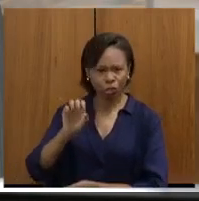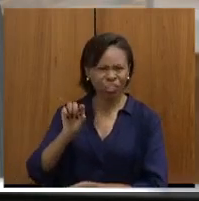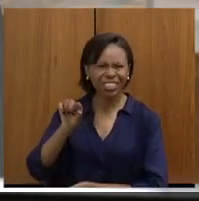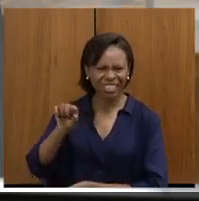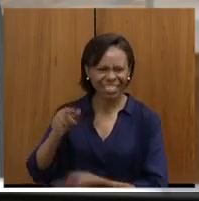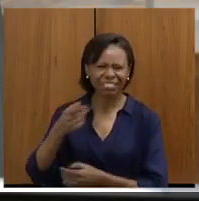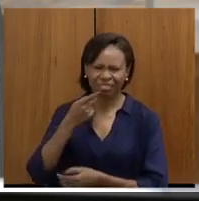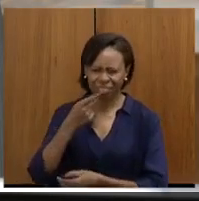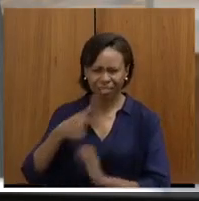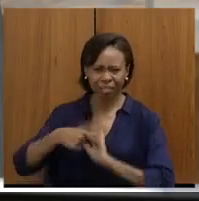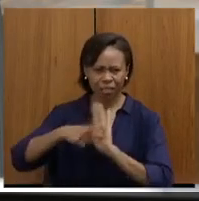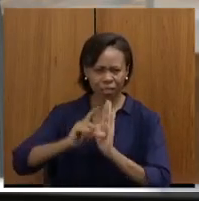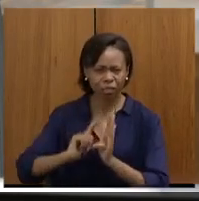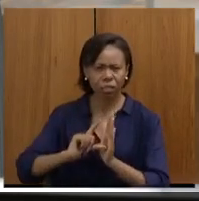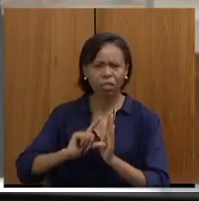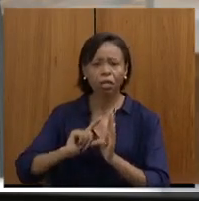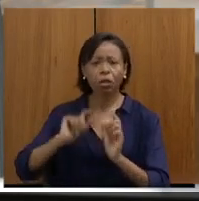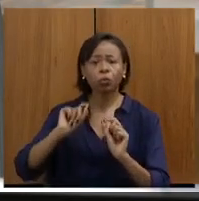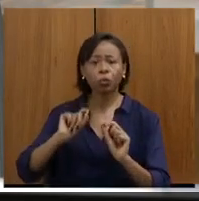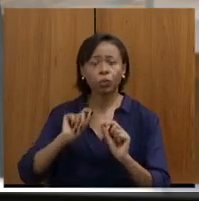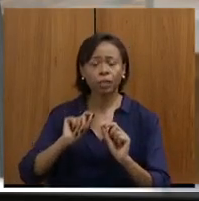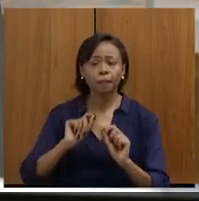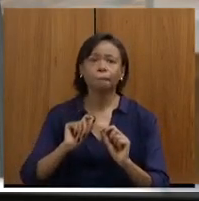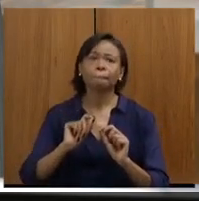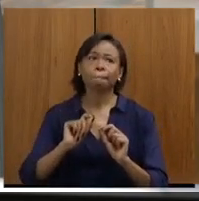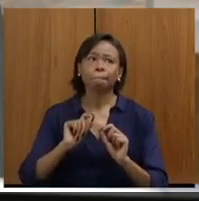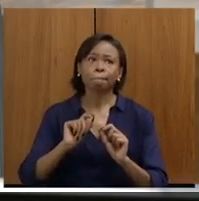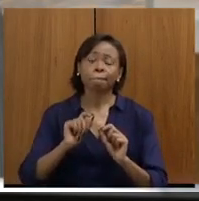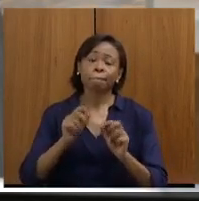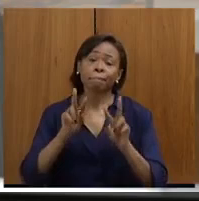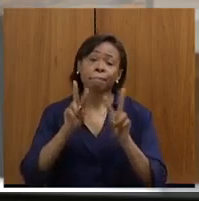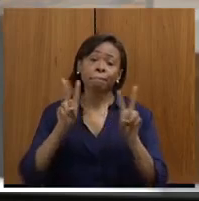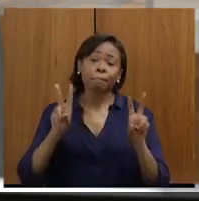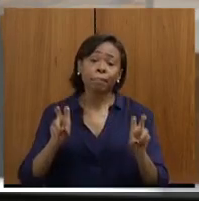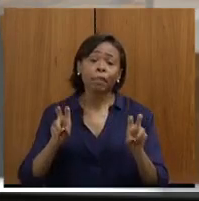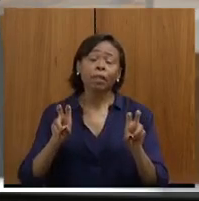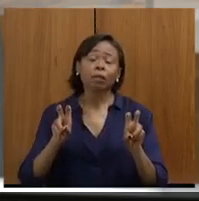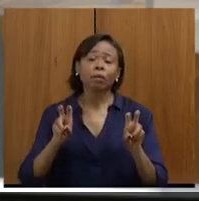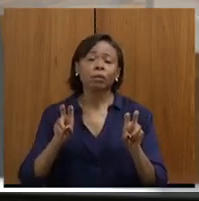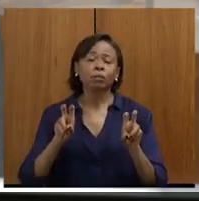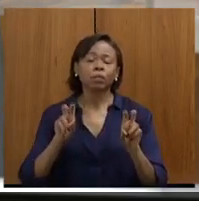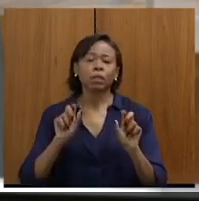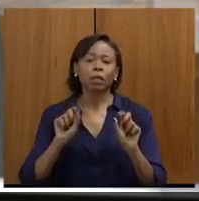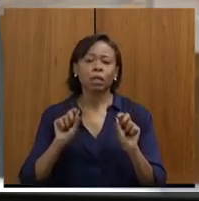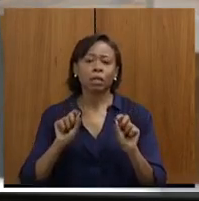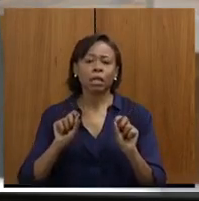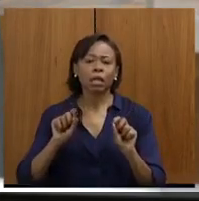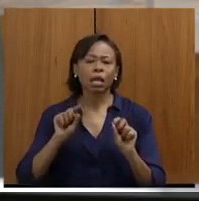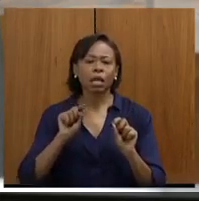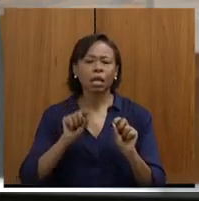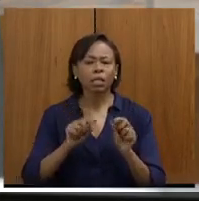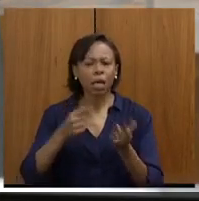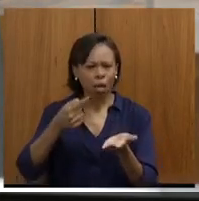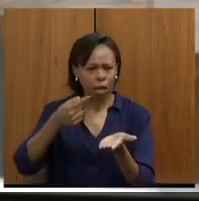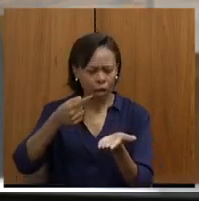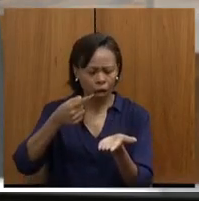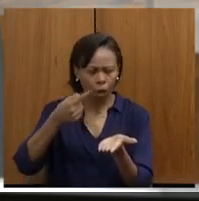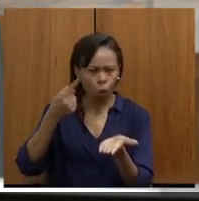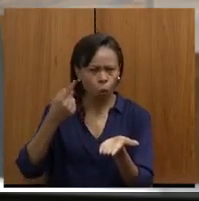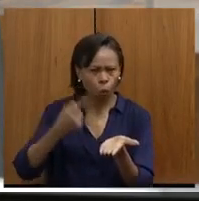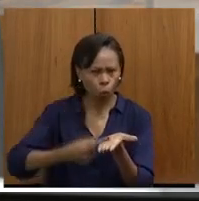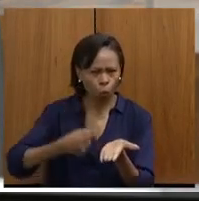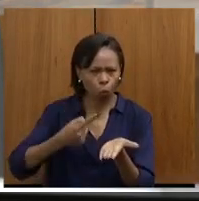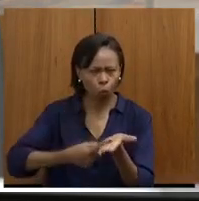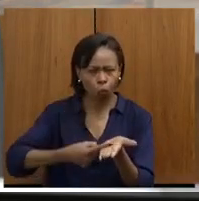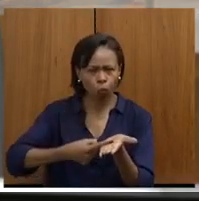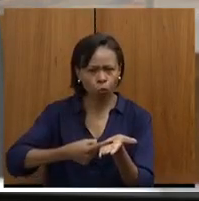que a questão desse acordo de